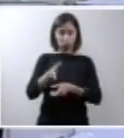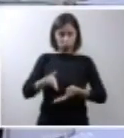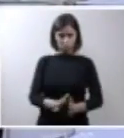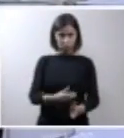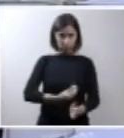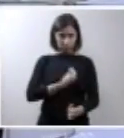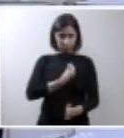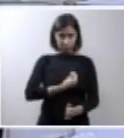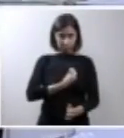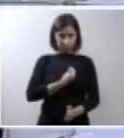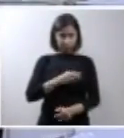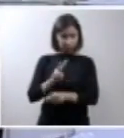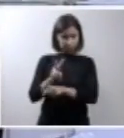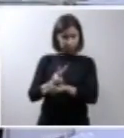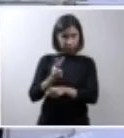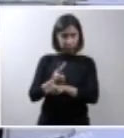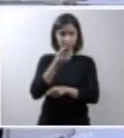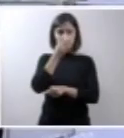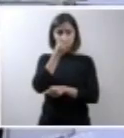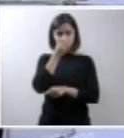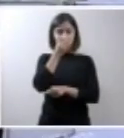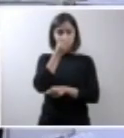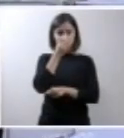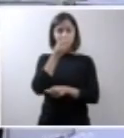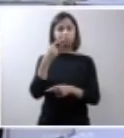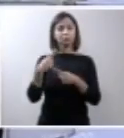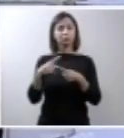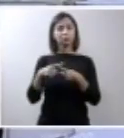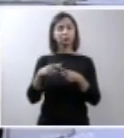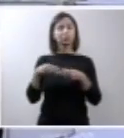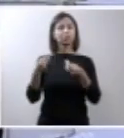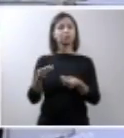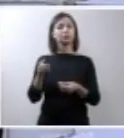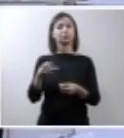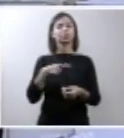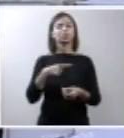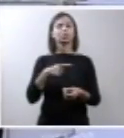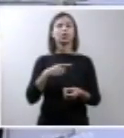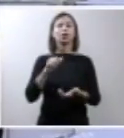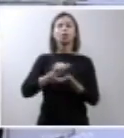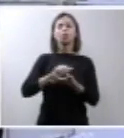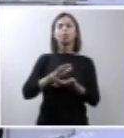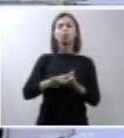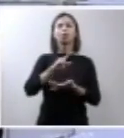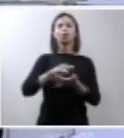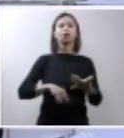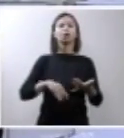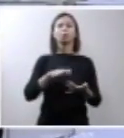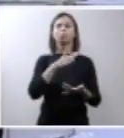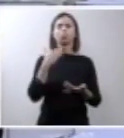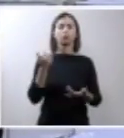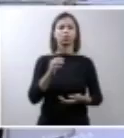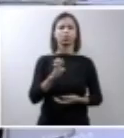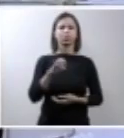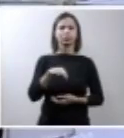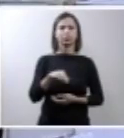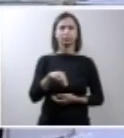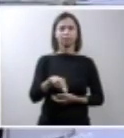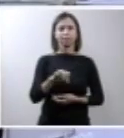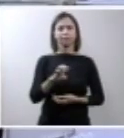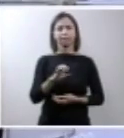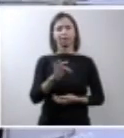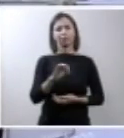vivos para que fosse aplicado a eles o protocolo de morte encefálica. E essa